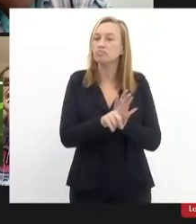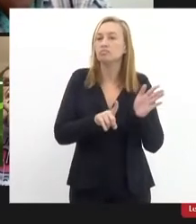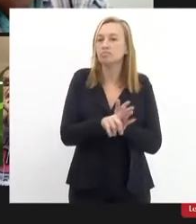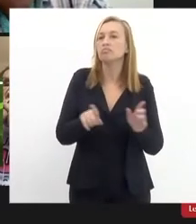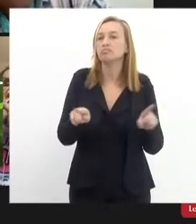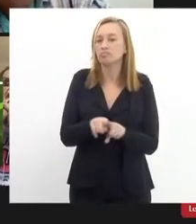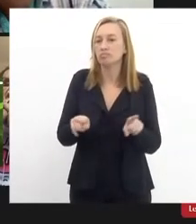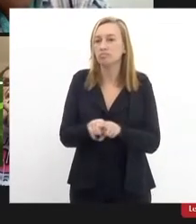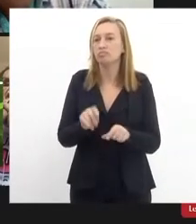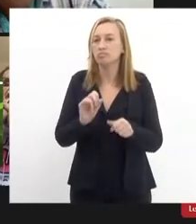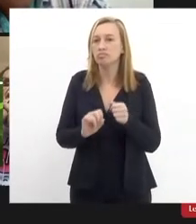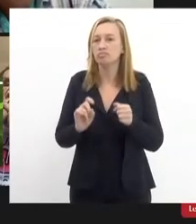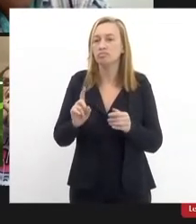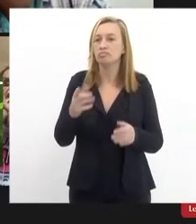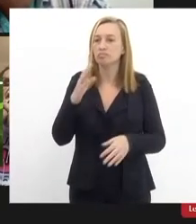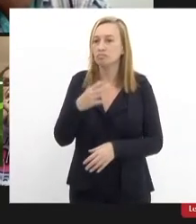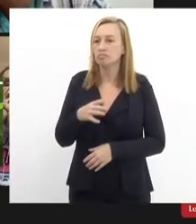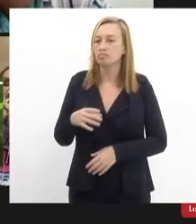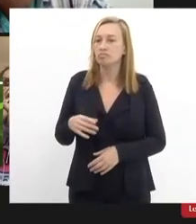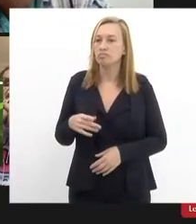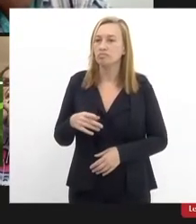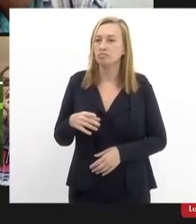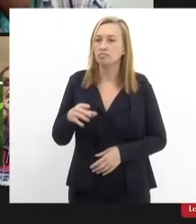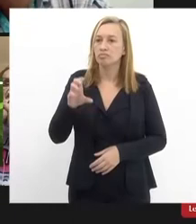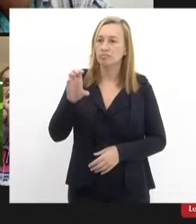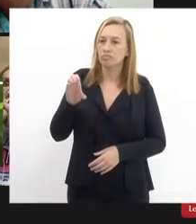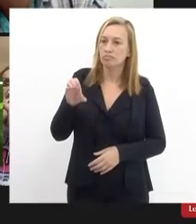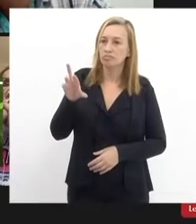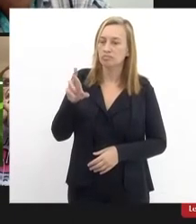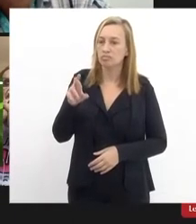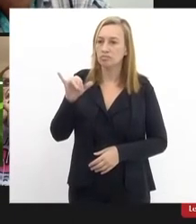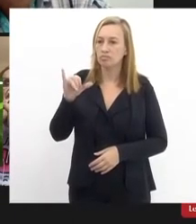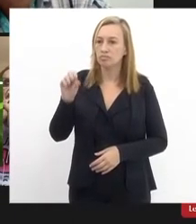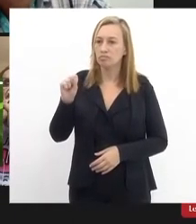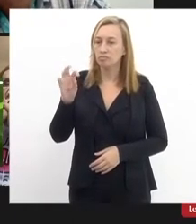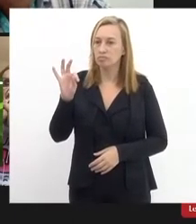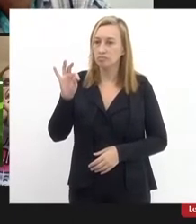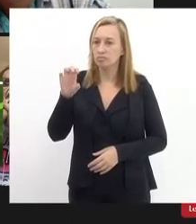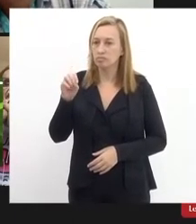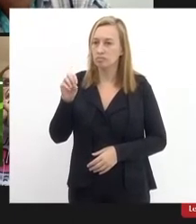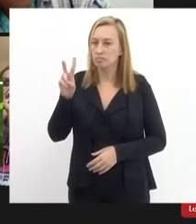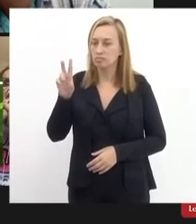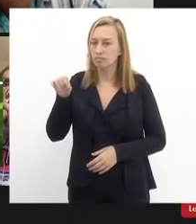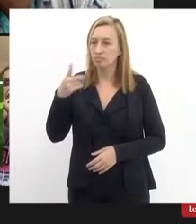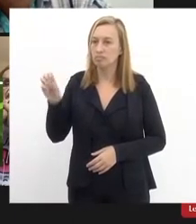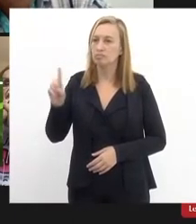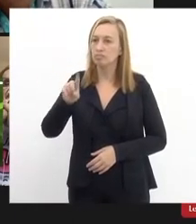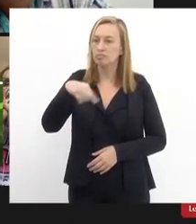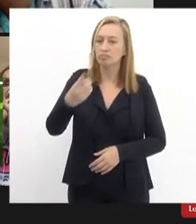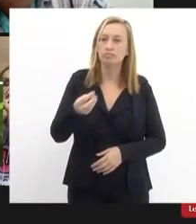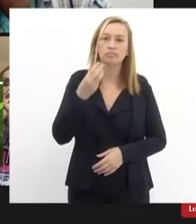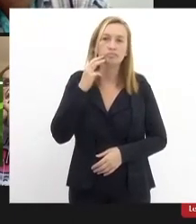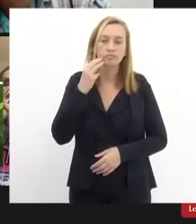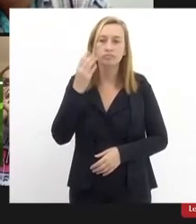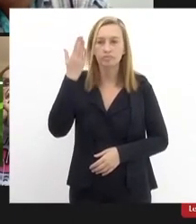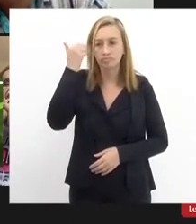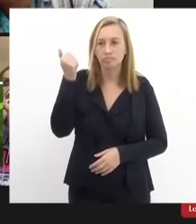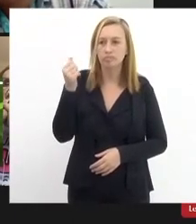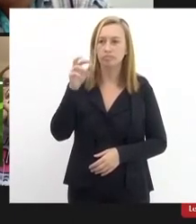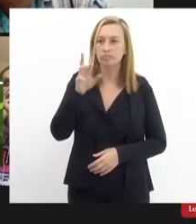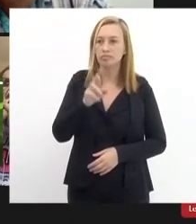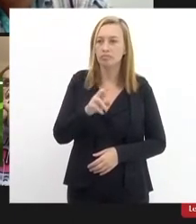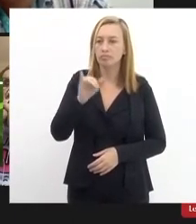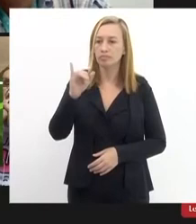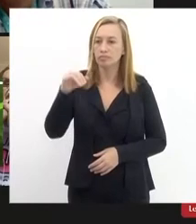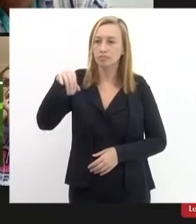eu passo imediatamente para o Cristóvão em seguida para Valdeck e sabendo já que o Reimont está aqui o